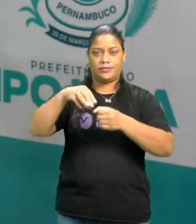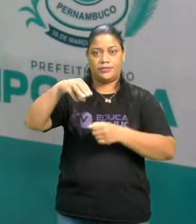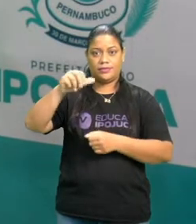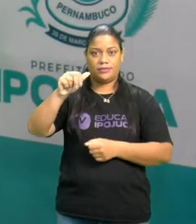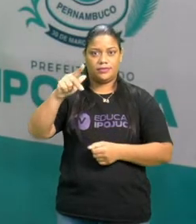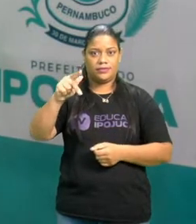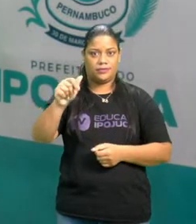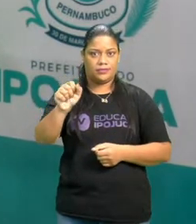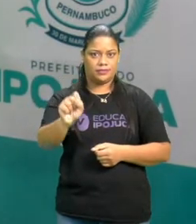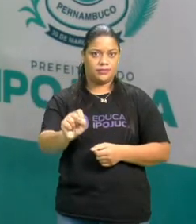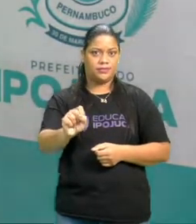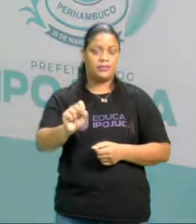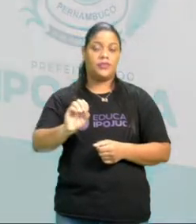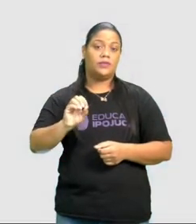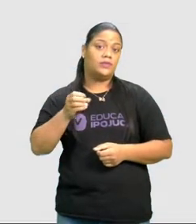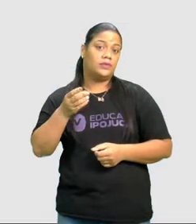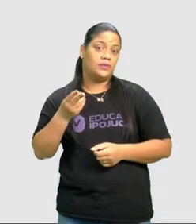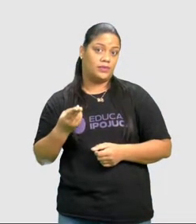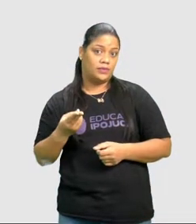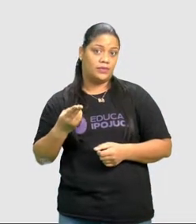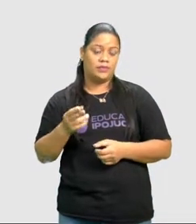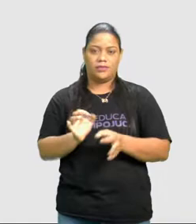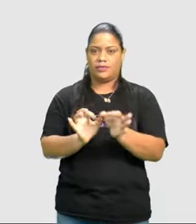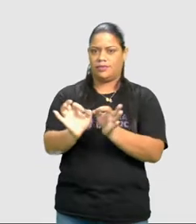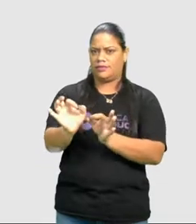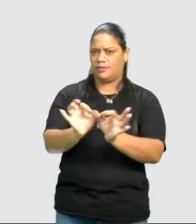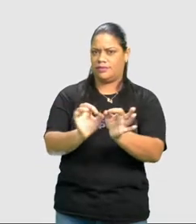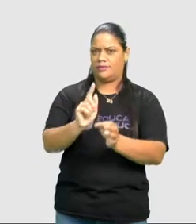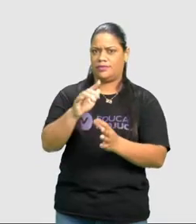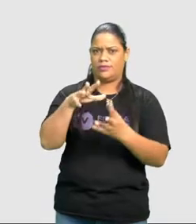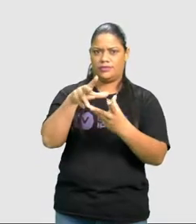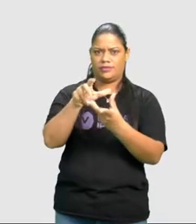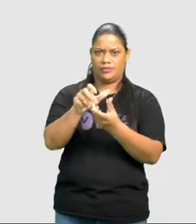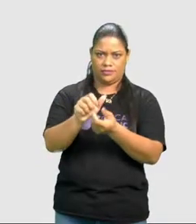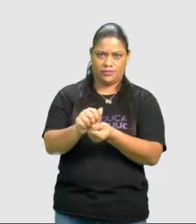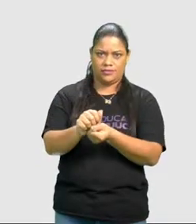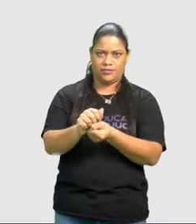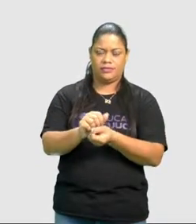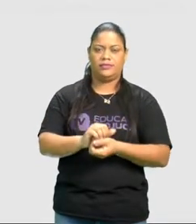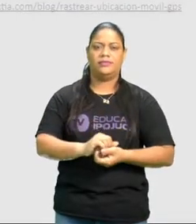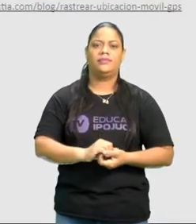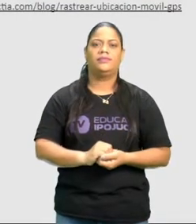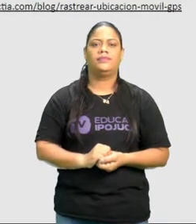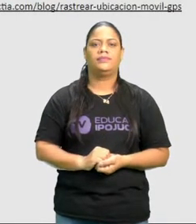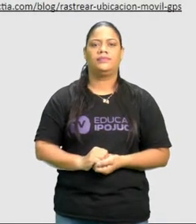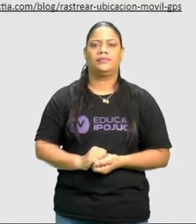ou mesmo a questão de coordenadas geográficas e cartográficas.